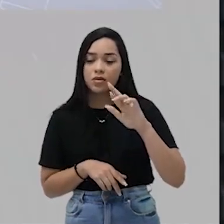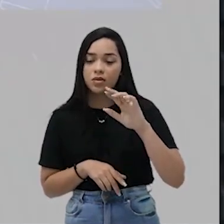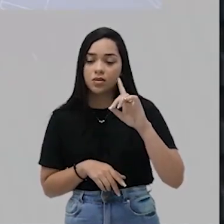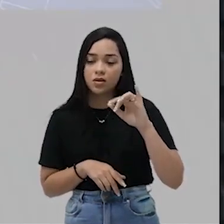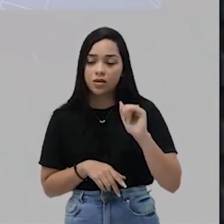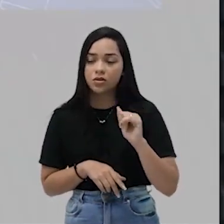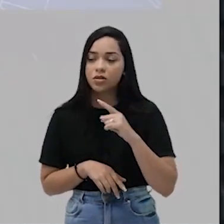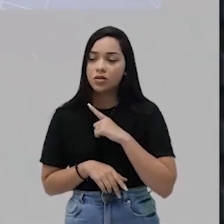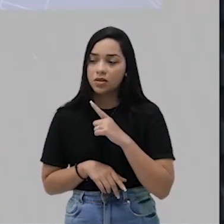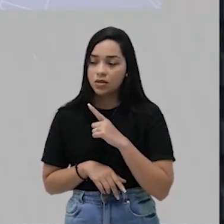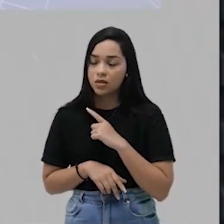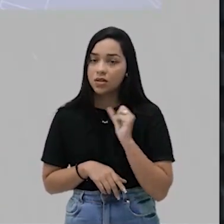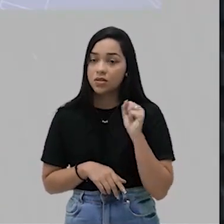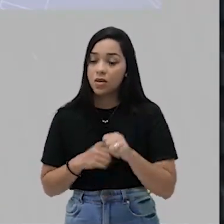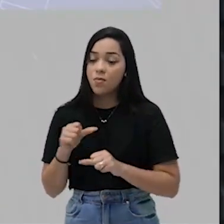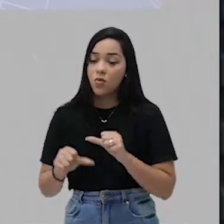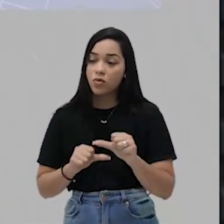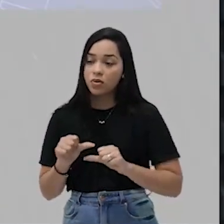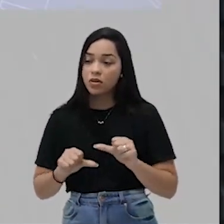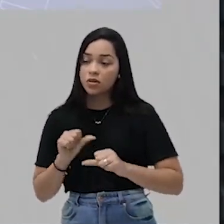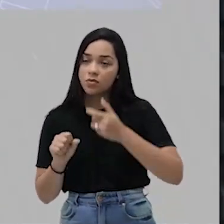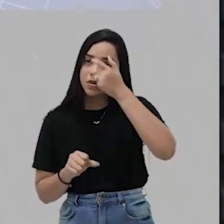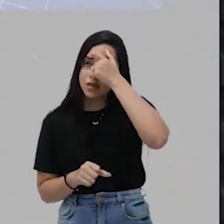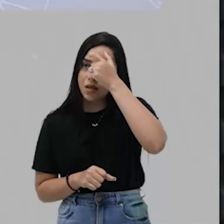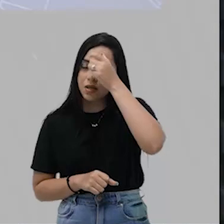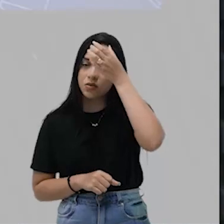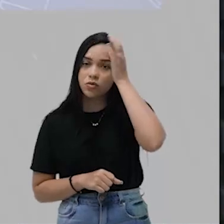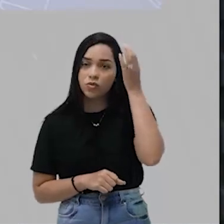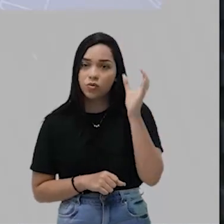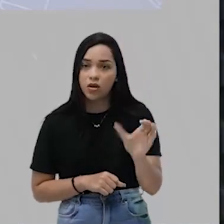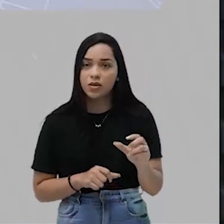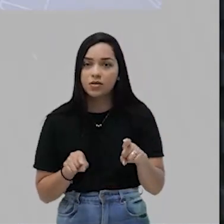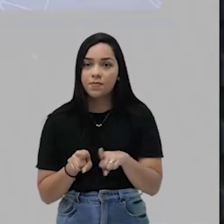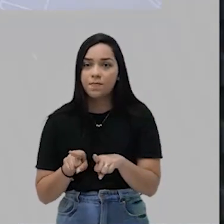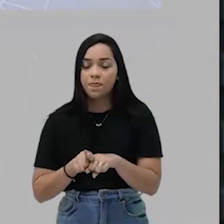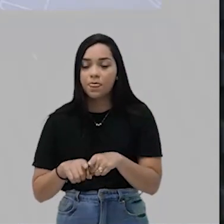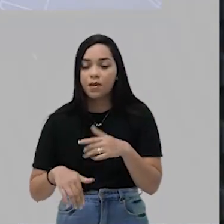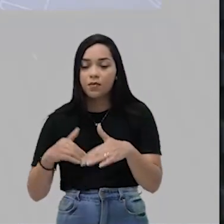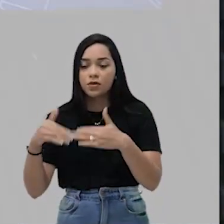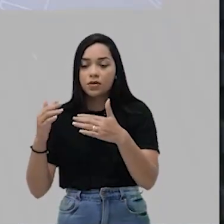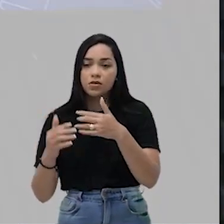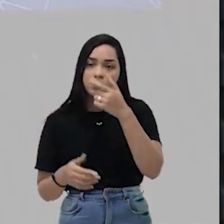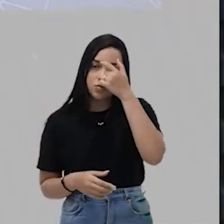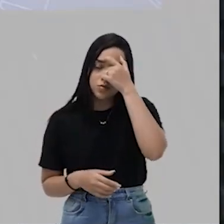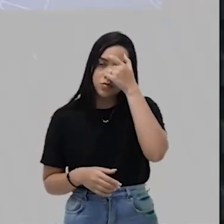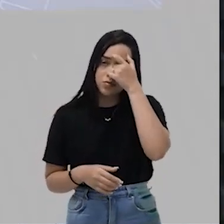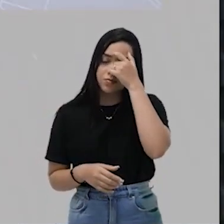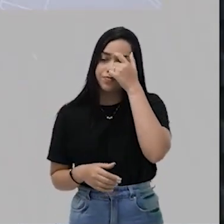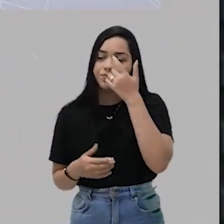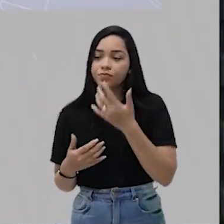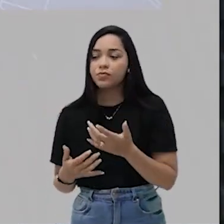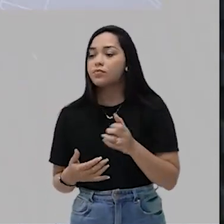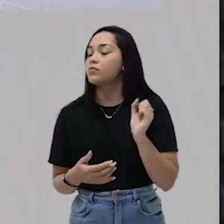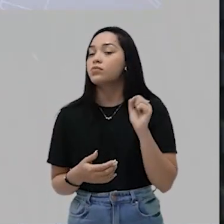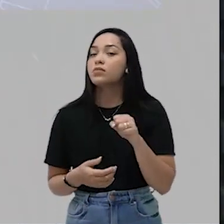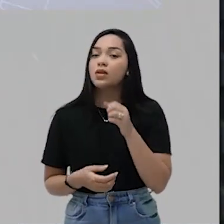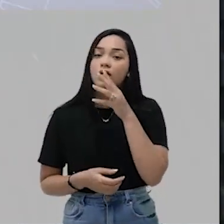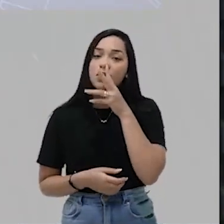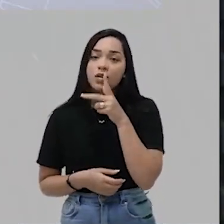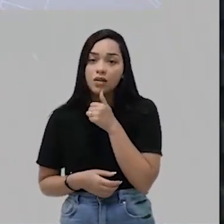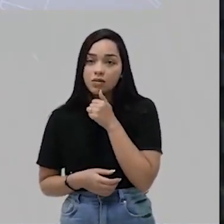teremos mudanças mentais, mudanças culturais. E o processo de mudança mental e cultural, ele é lento.